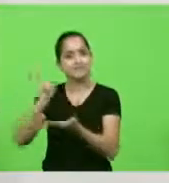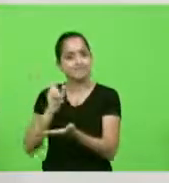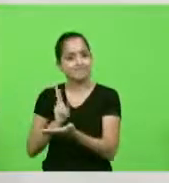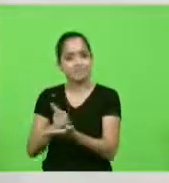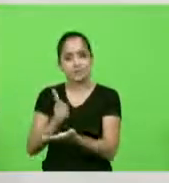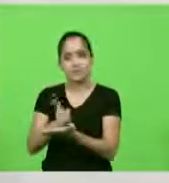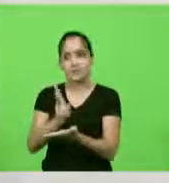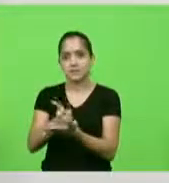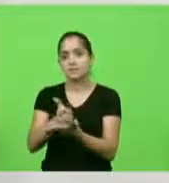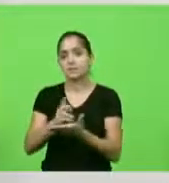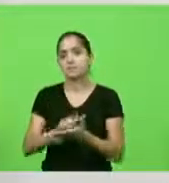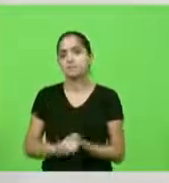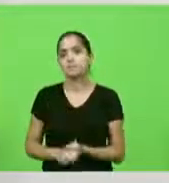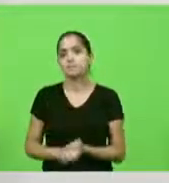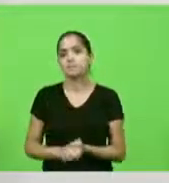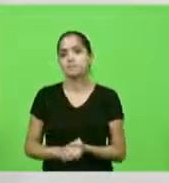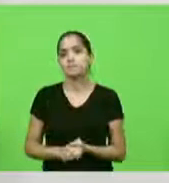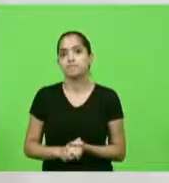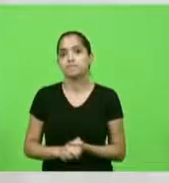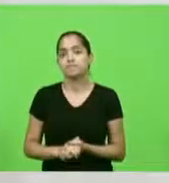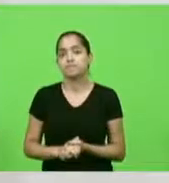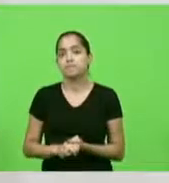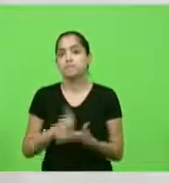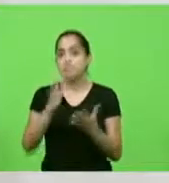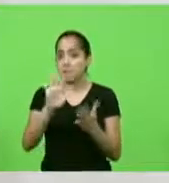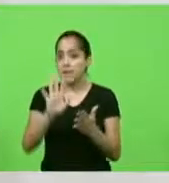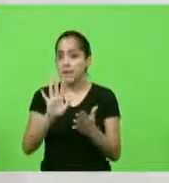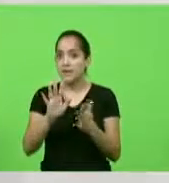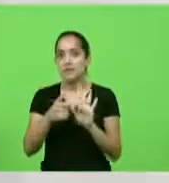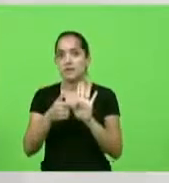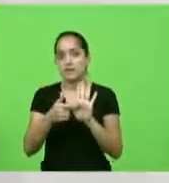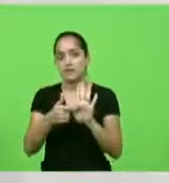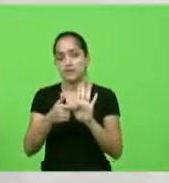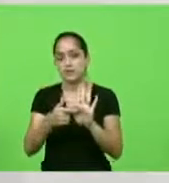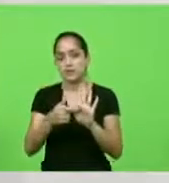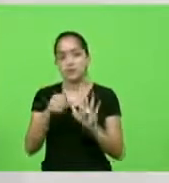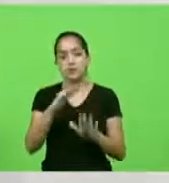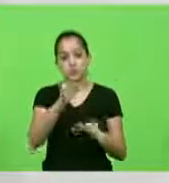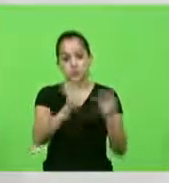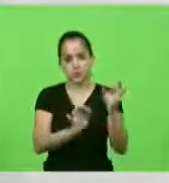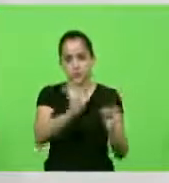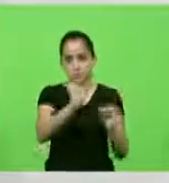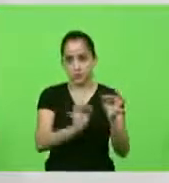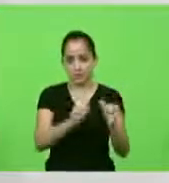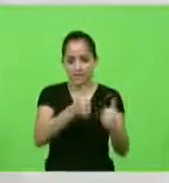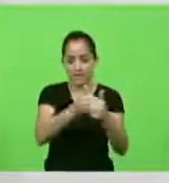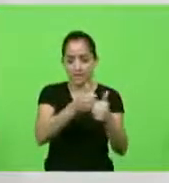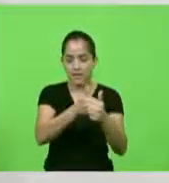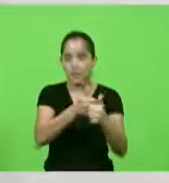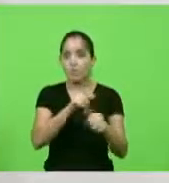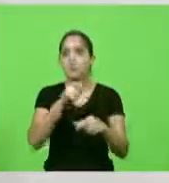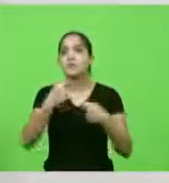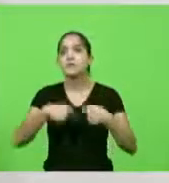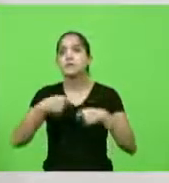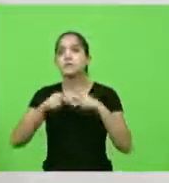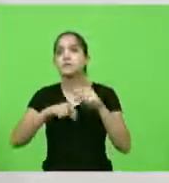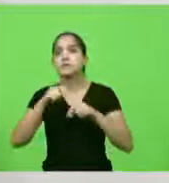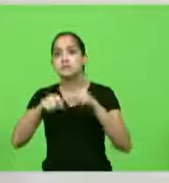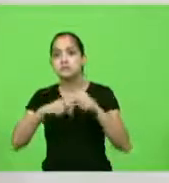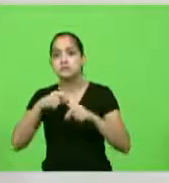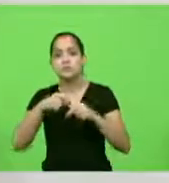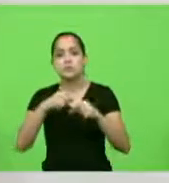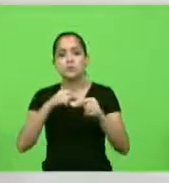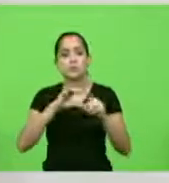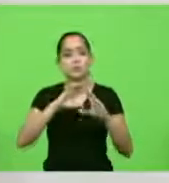sendo assim é evidente que o tribunal precisa considerar quaisquer